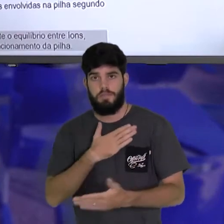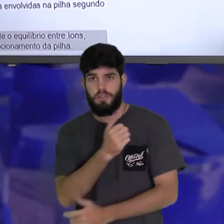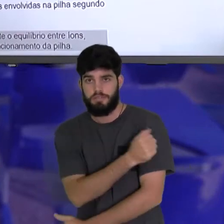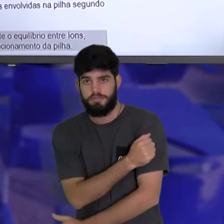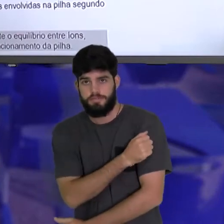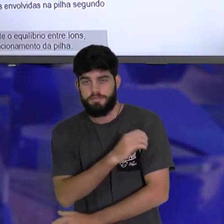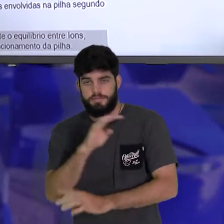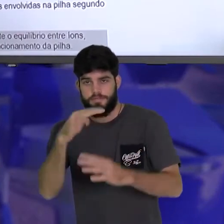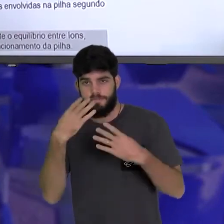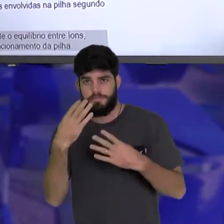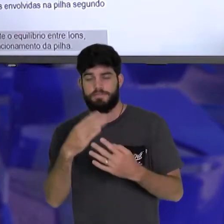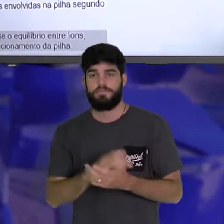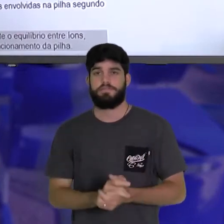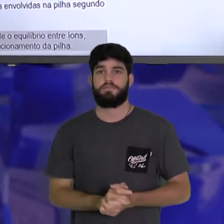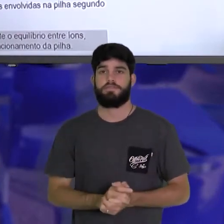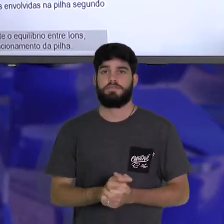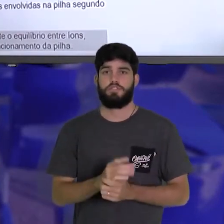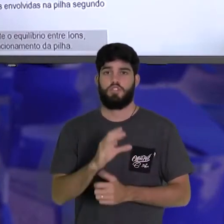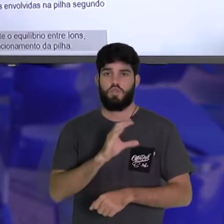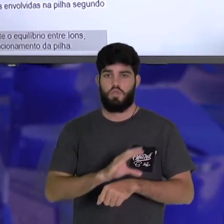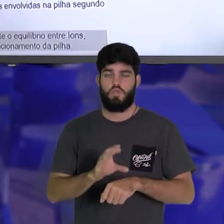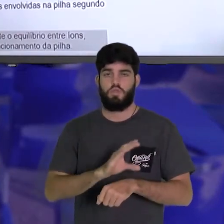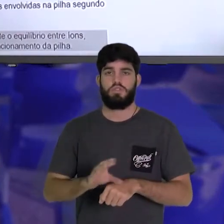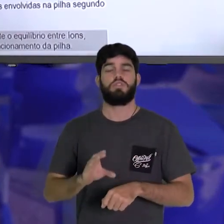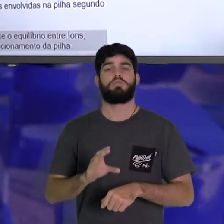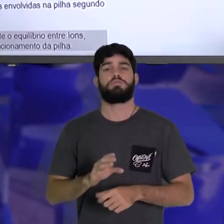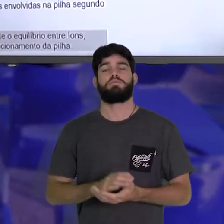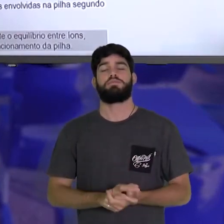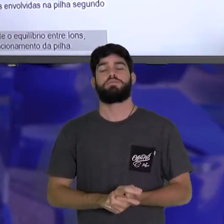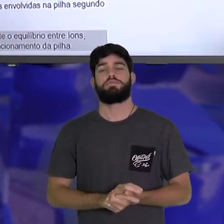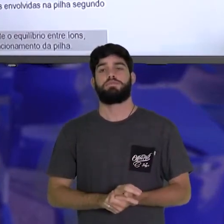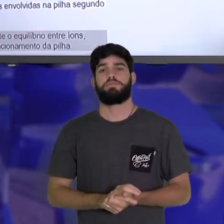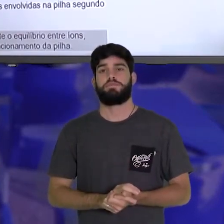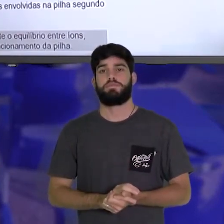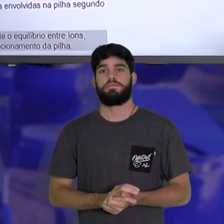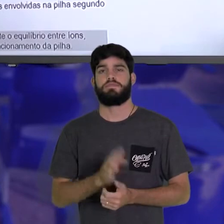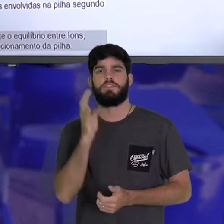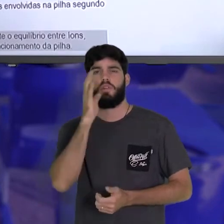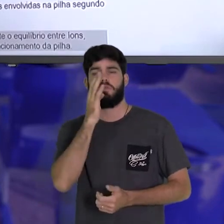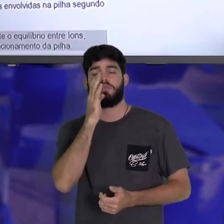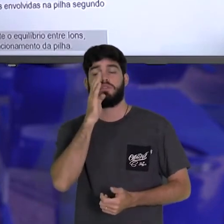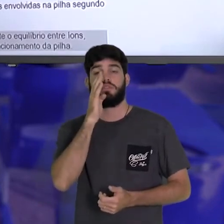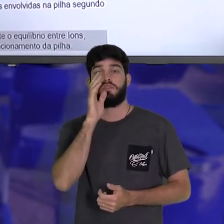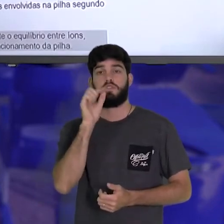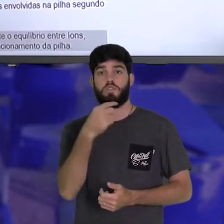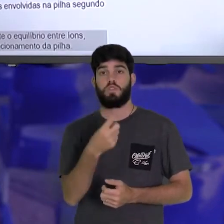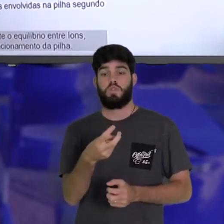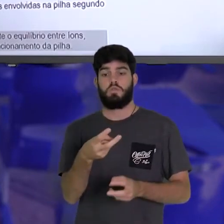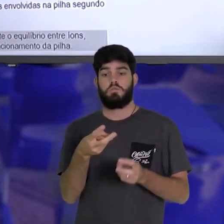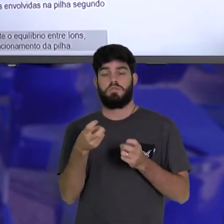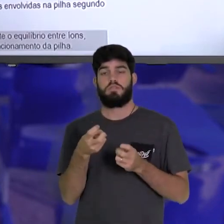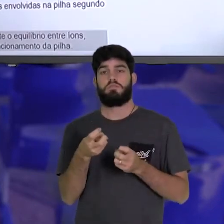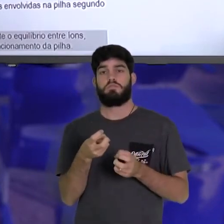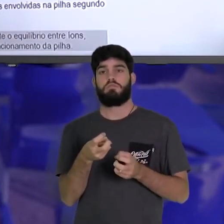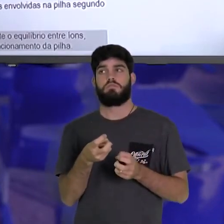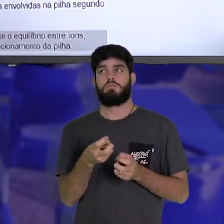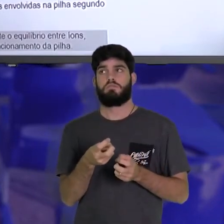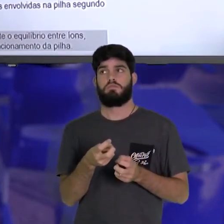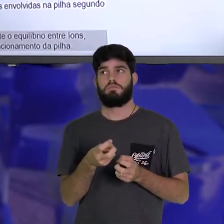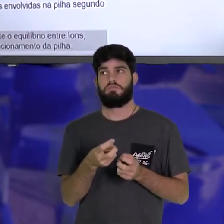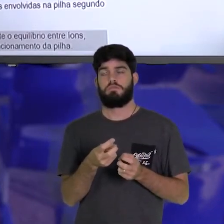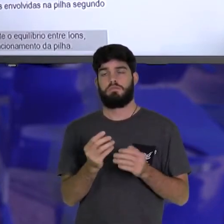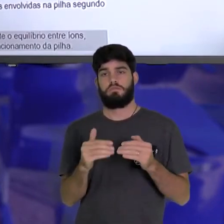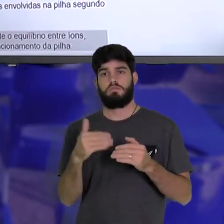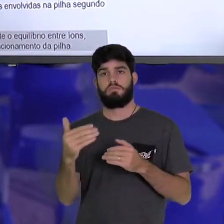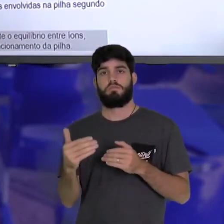assistindo, fera do cursinho, observe que a gente percebe que há uma oxidação. Além do